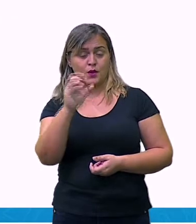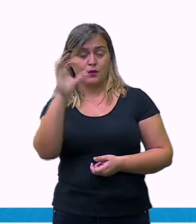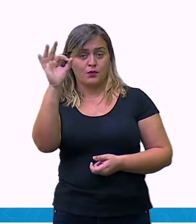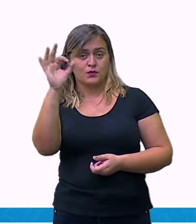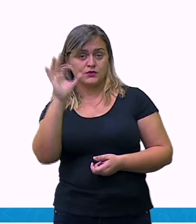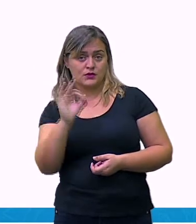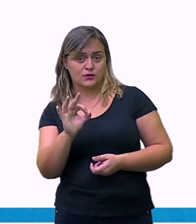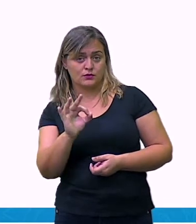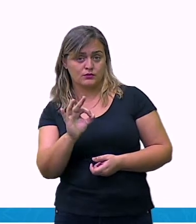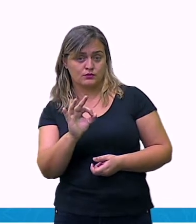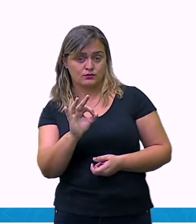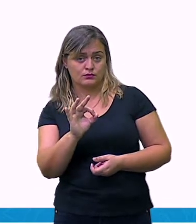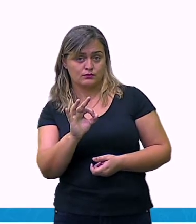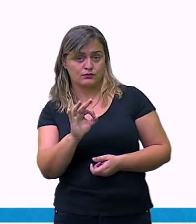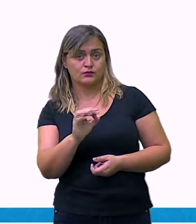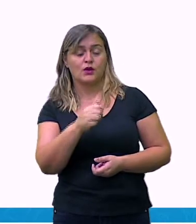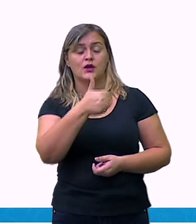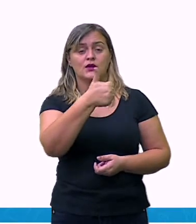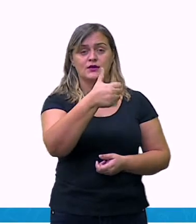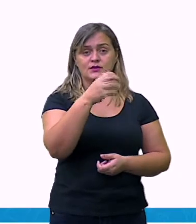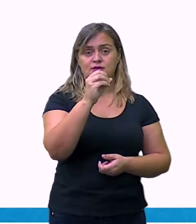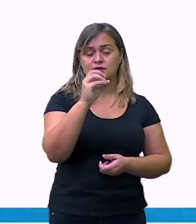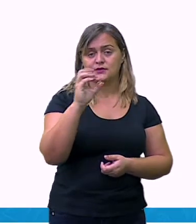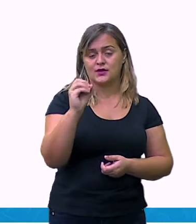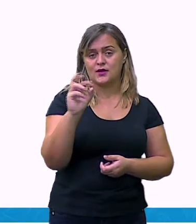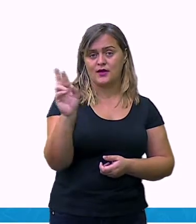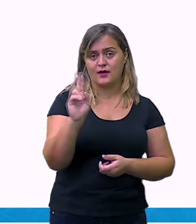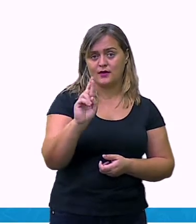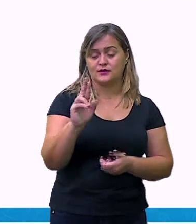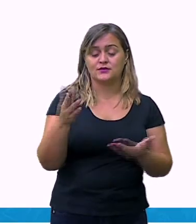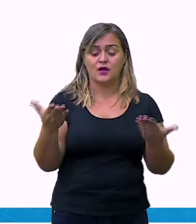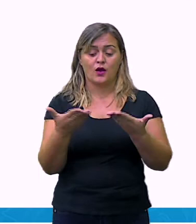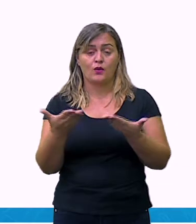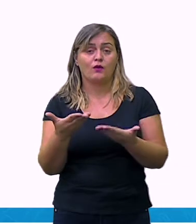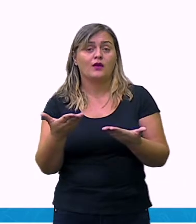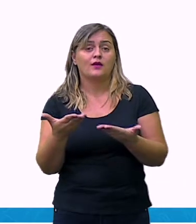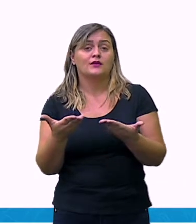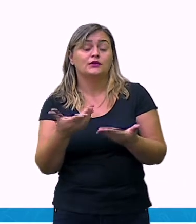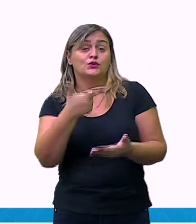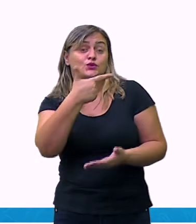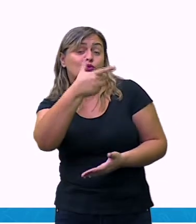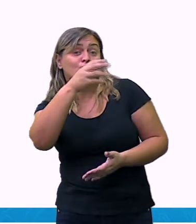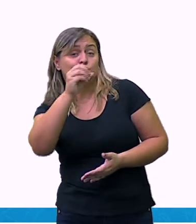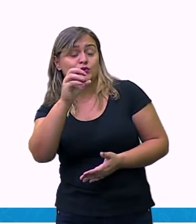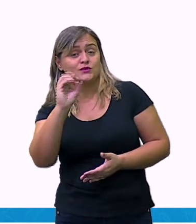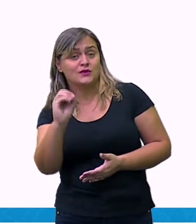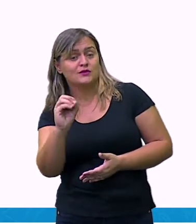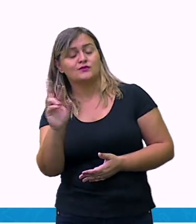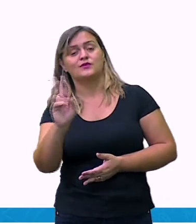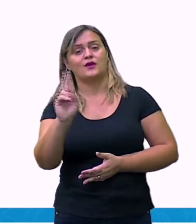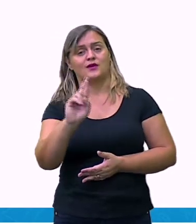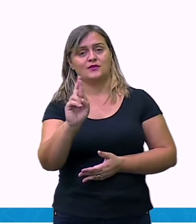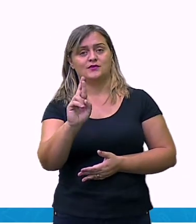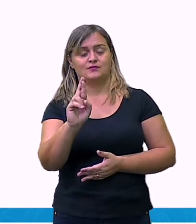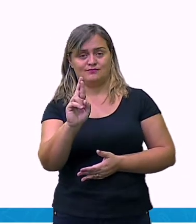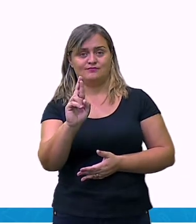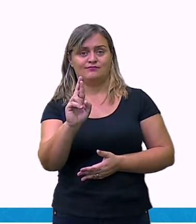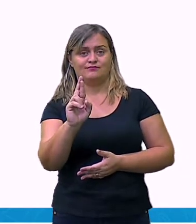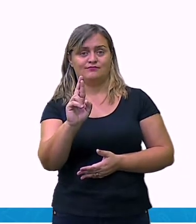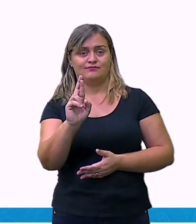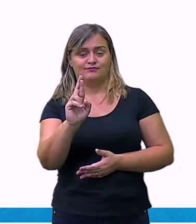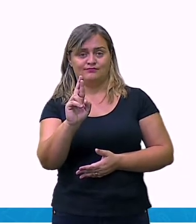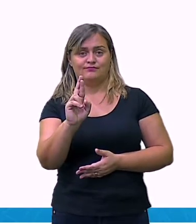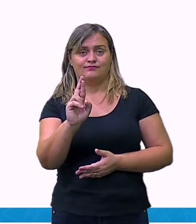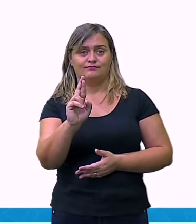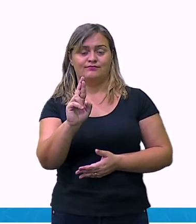desse se refere a 100 reais. Então, no total, se a minha mensalidade era 200